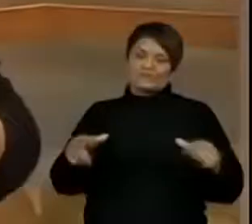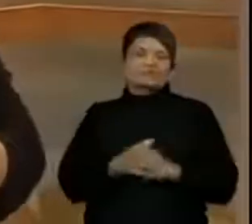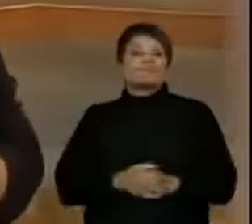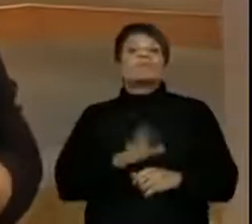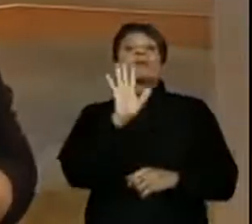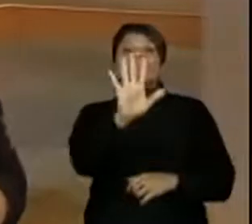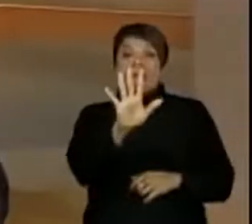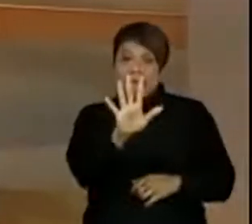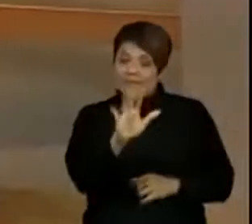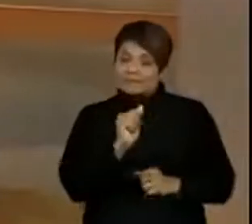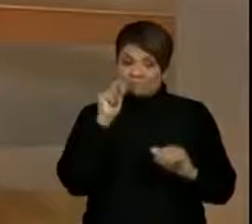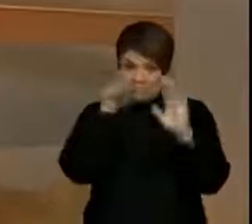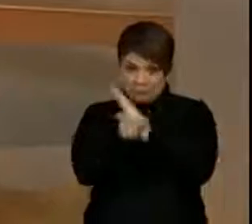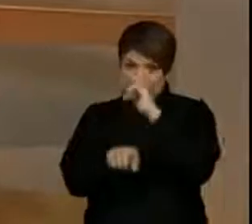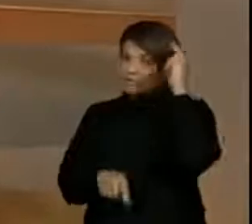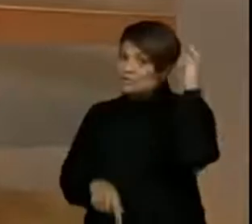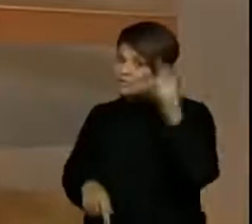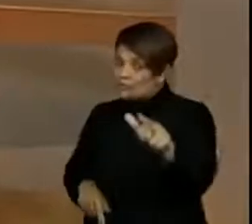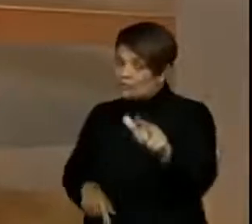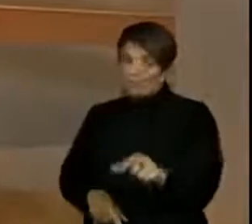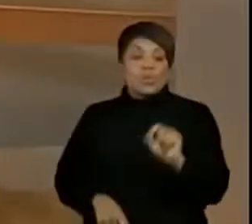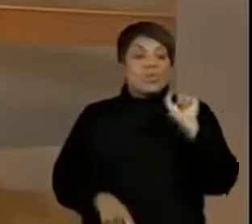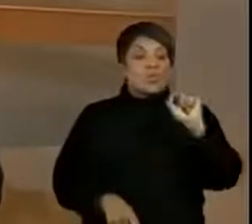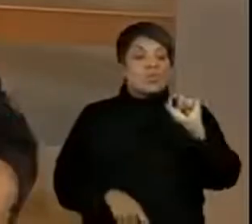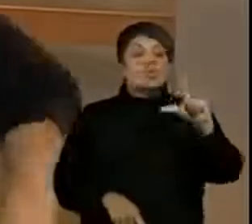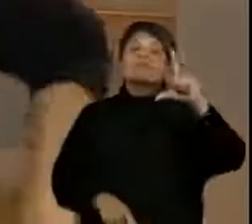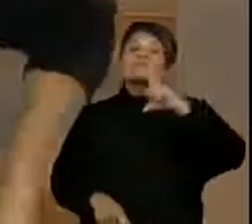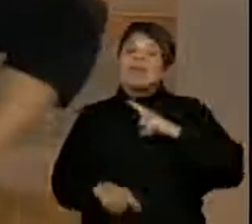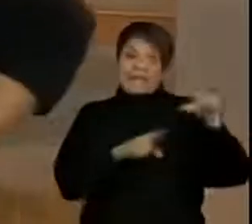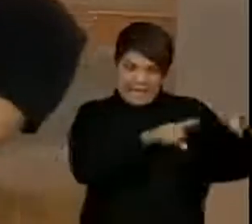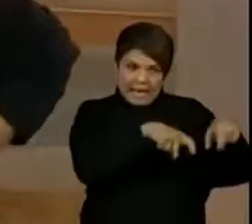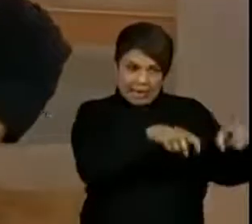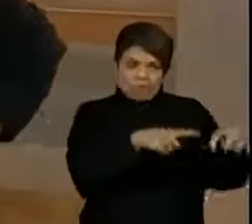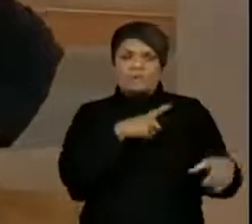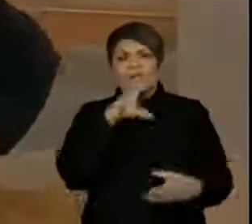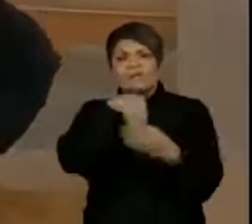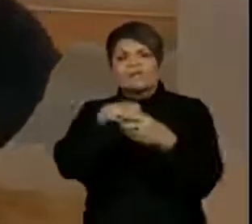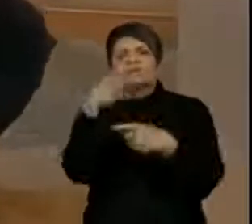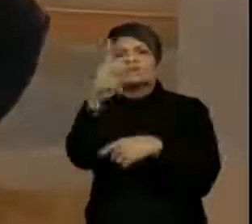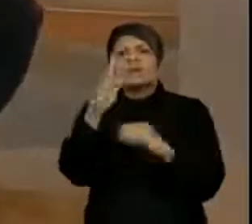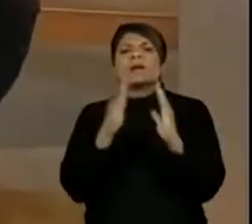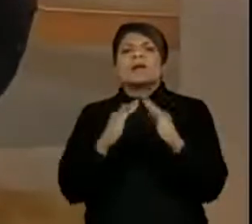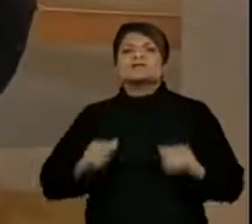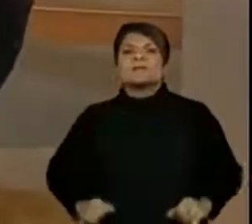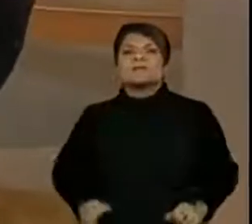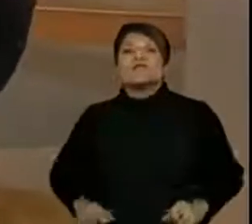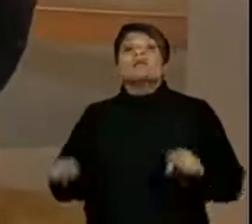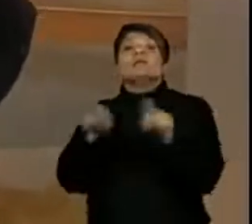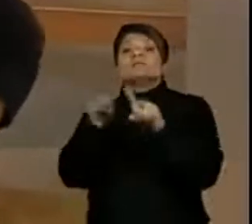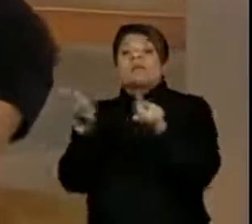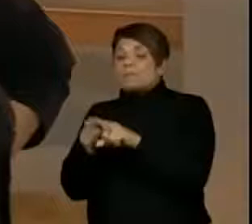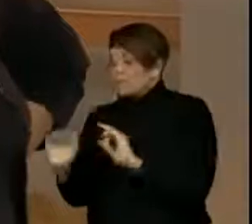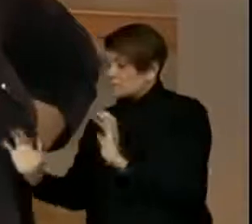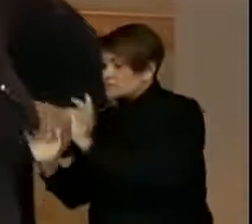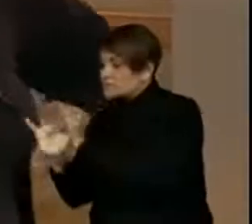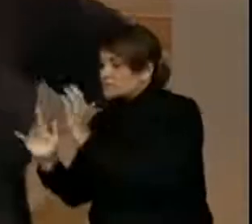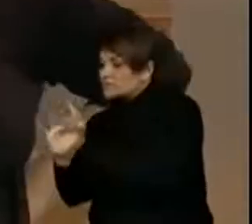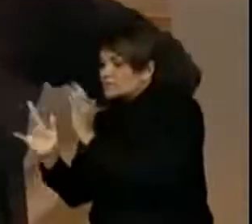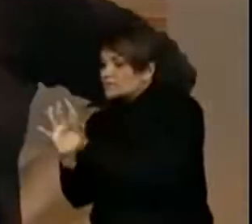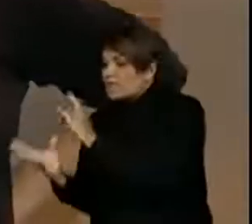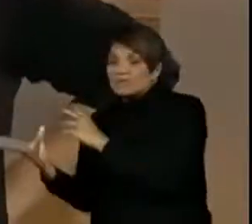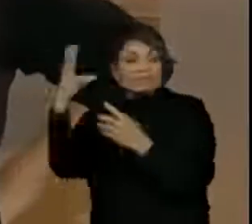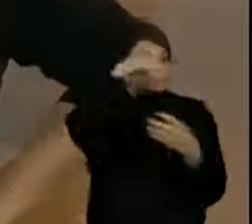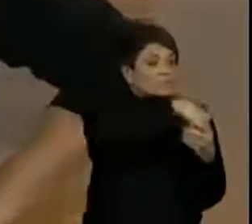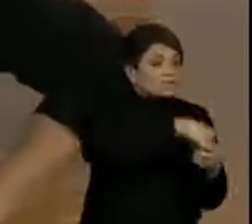que é que tem no campo na sua casa? E o que é que tem da cidade lá no